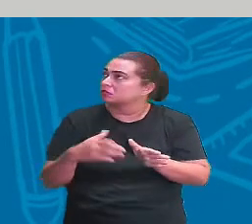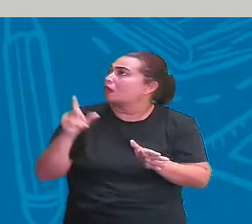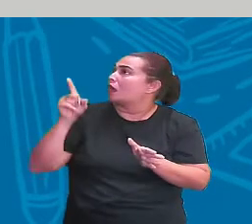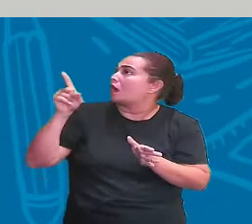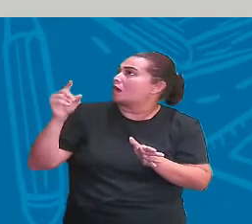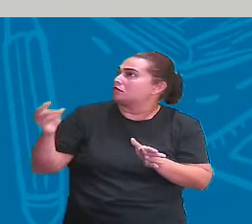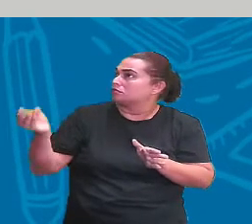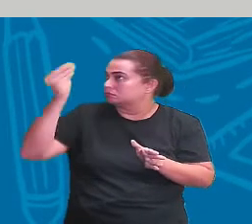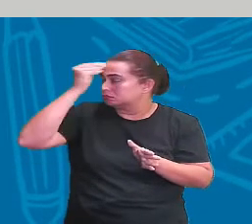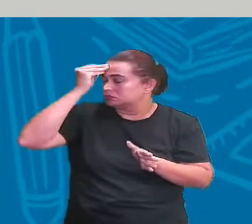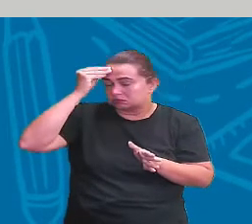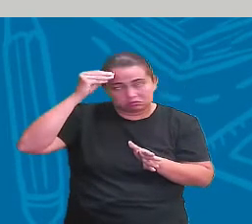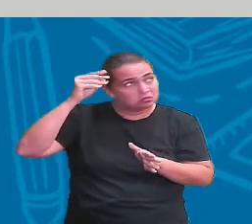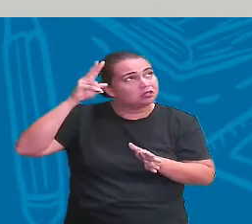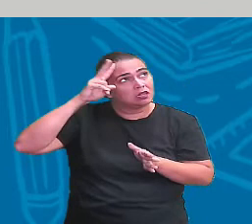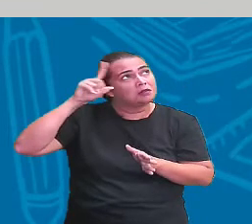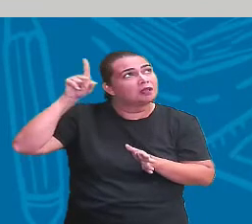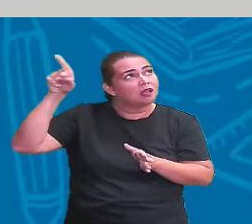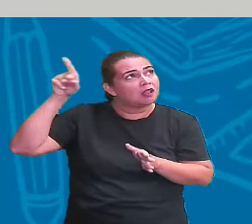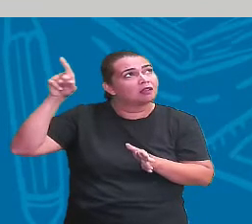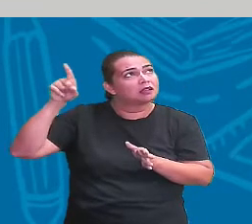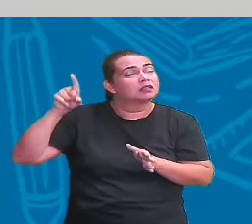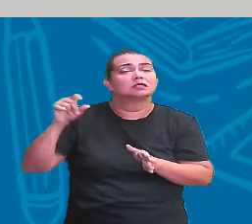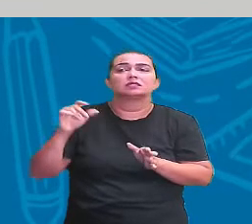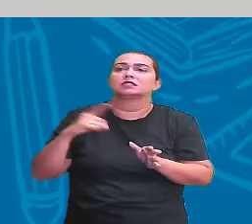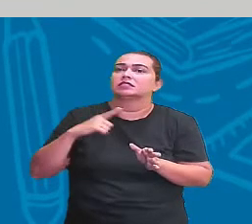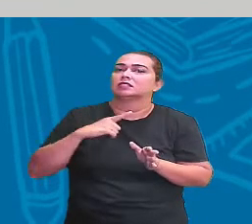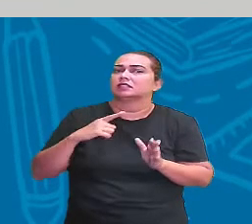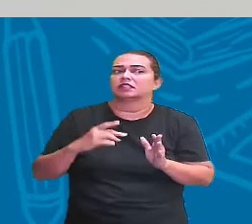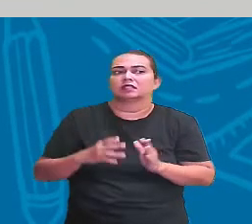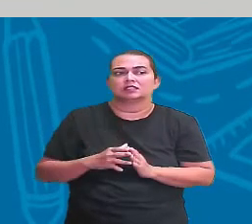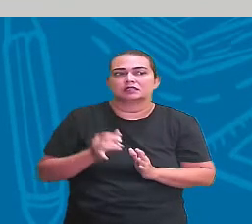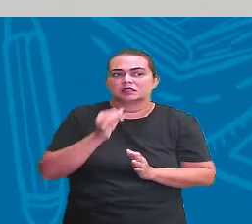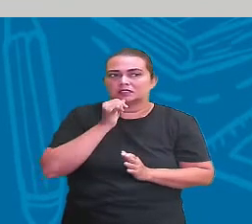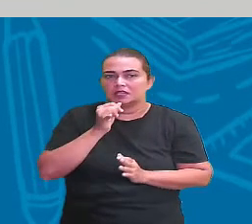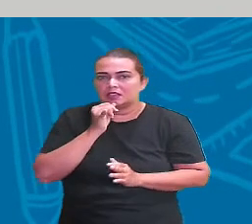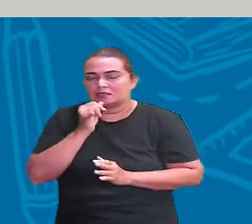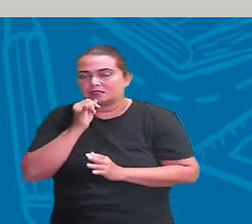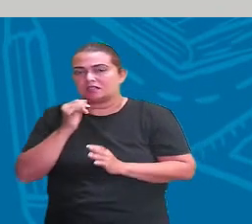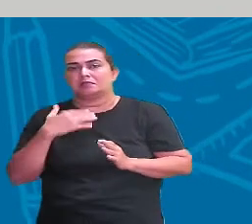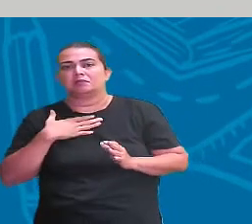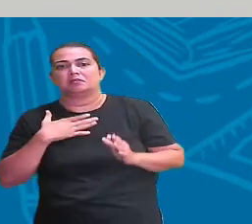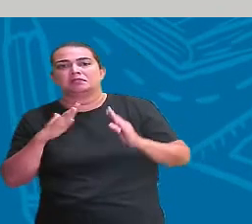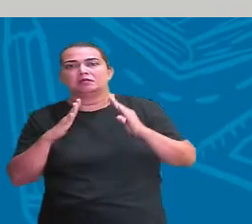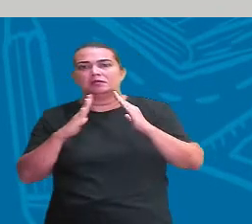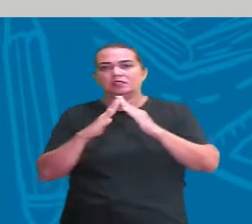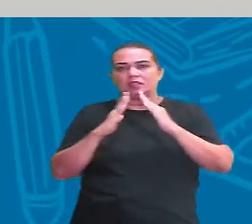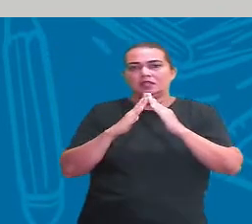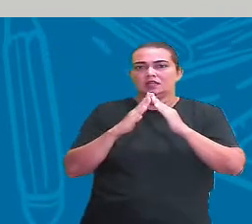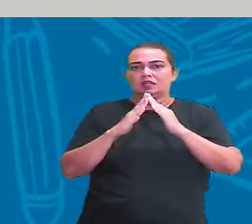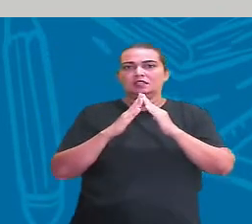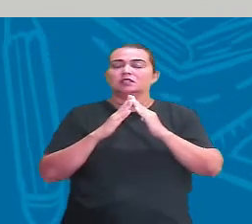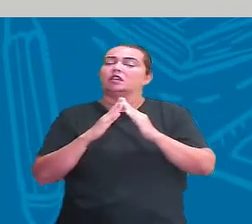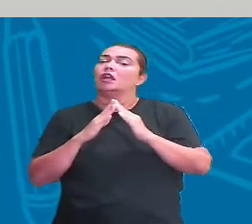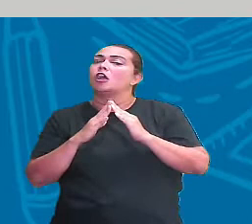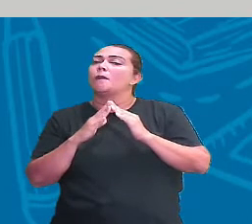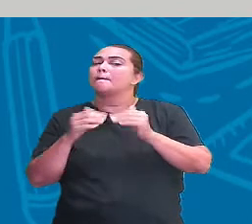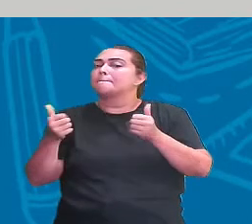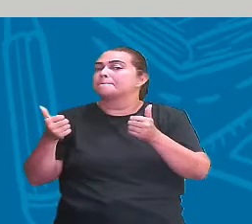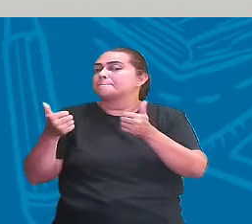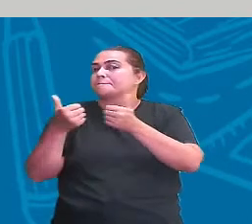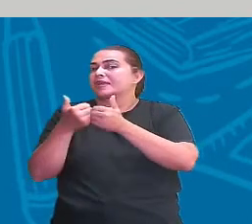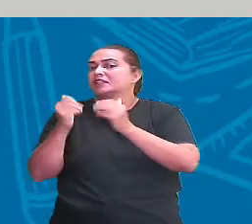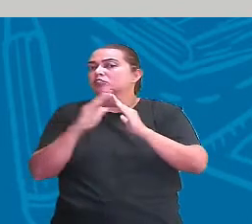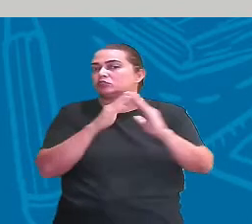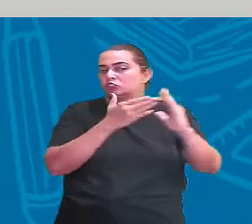certo? Tá certo? Pra eu ir para minha casa, por exemplo, se eu moro próximo à escola, eu passo por